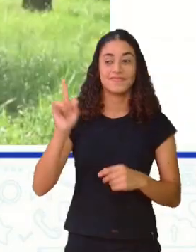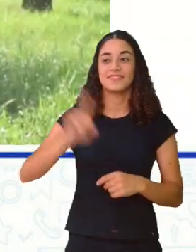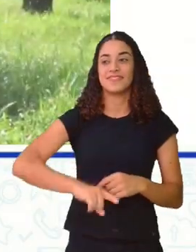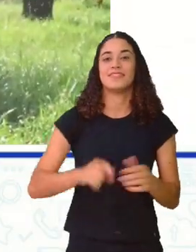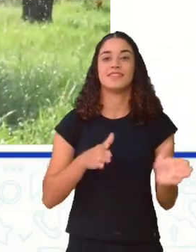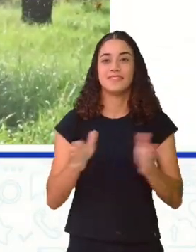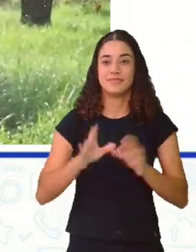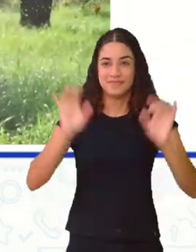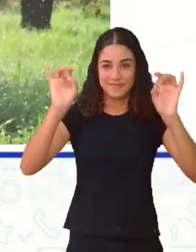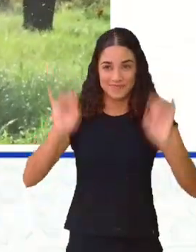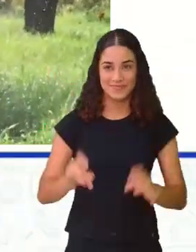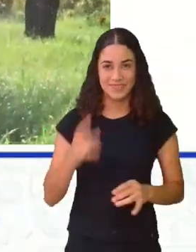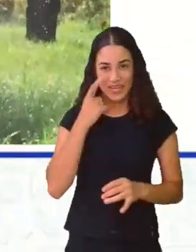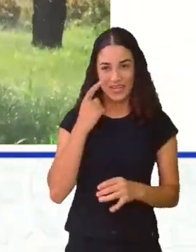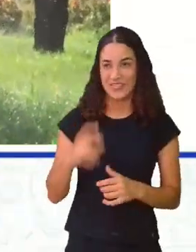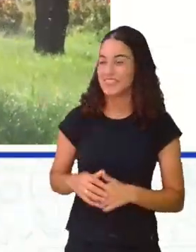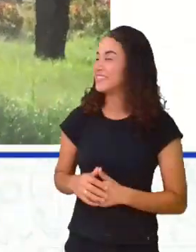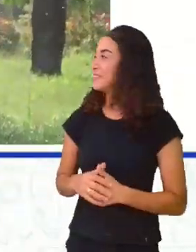especial.